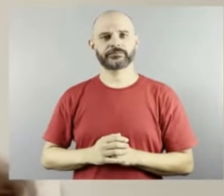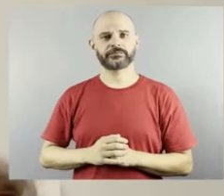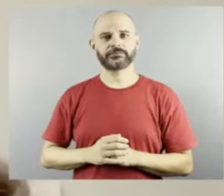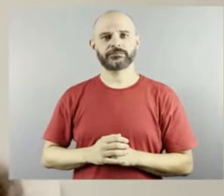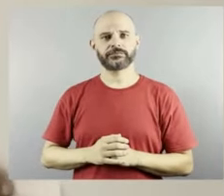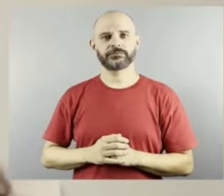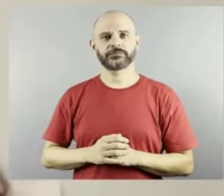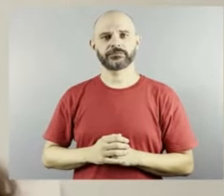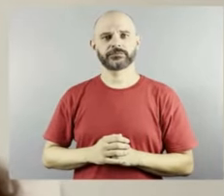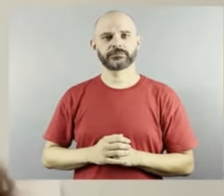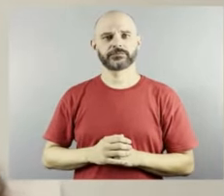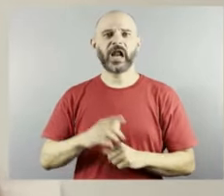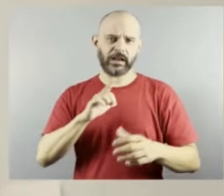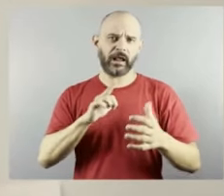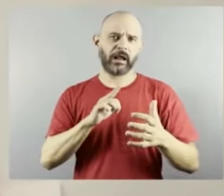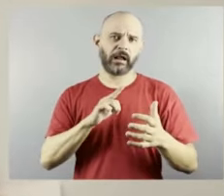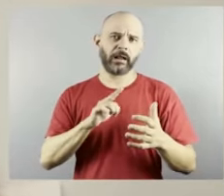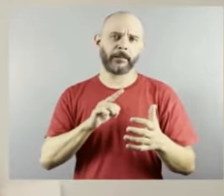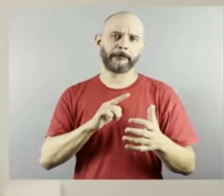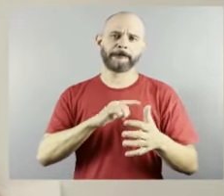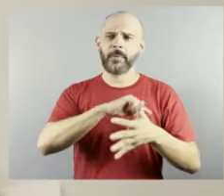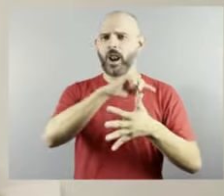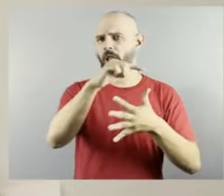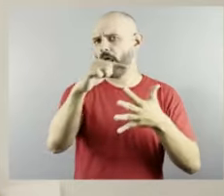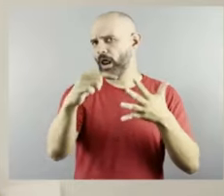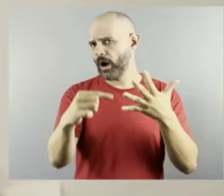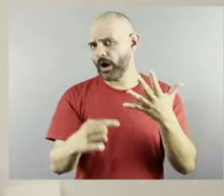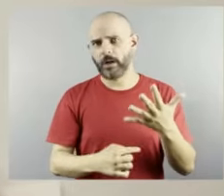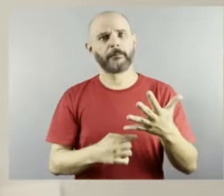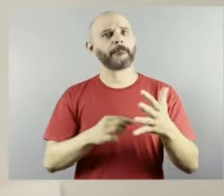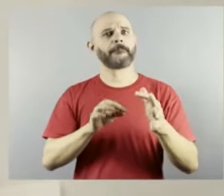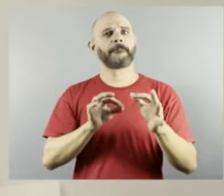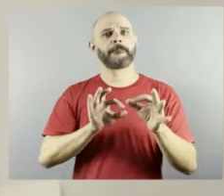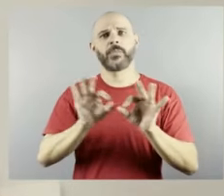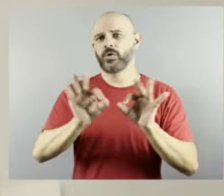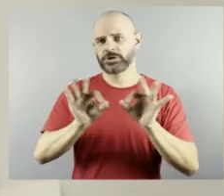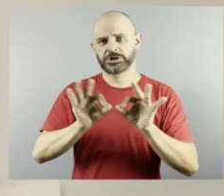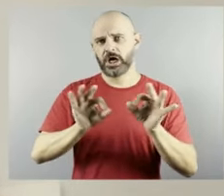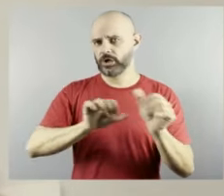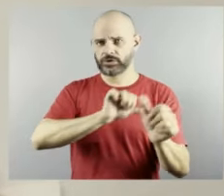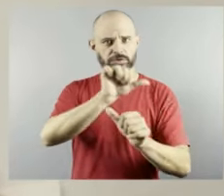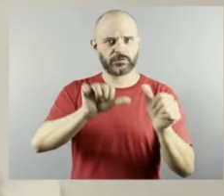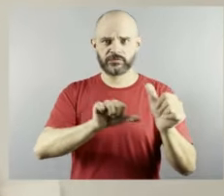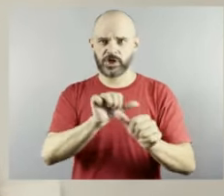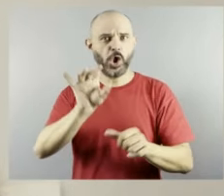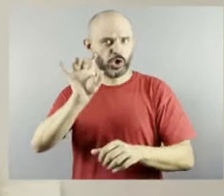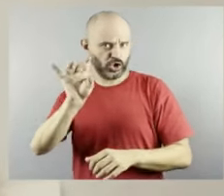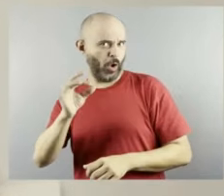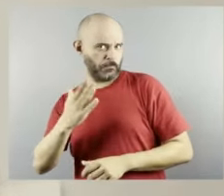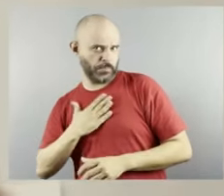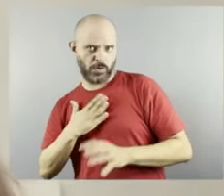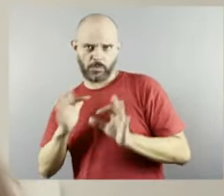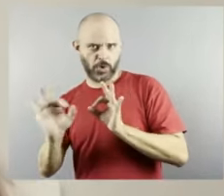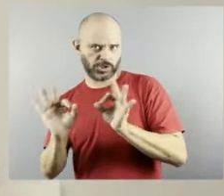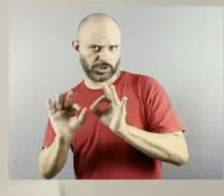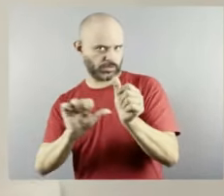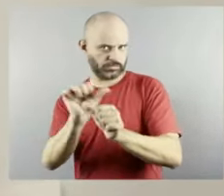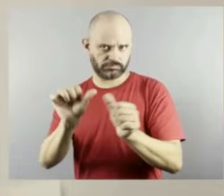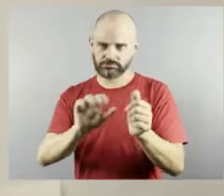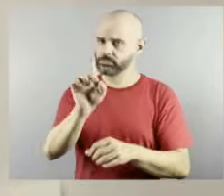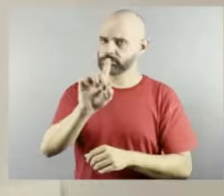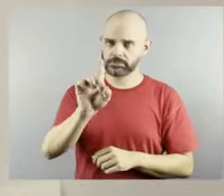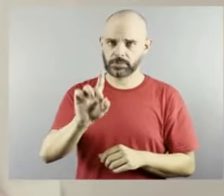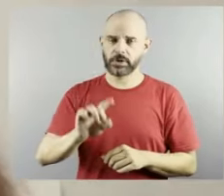que isso é uma é uma exclusividade mas no caso da pessoa com deficiência as